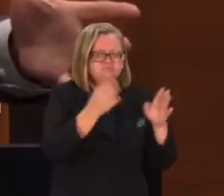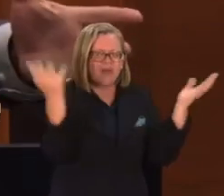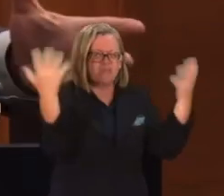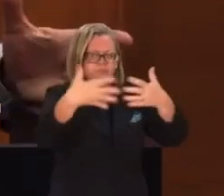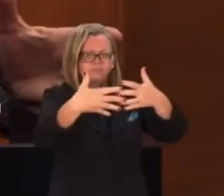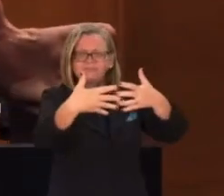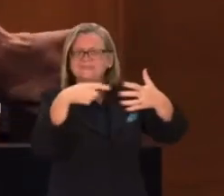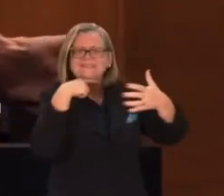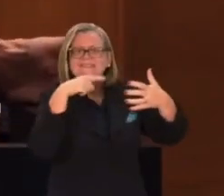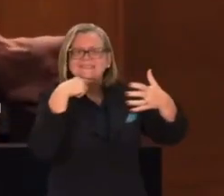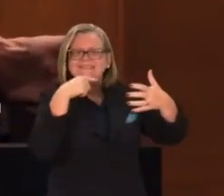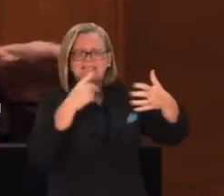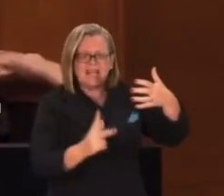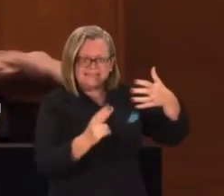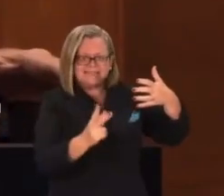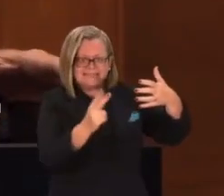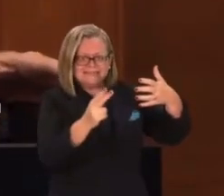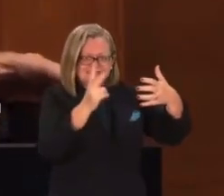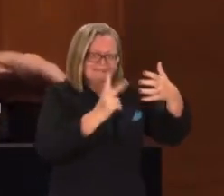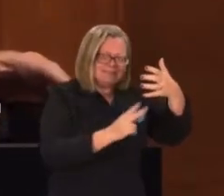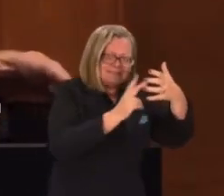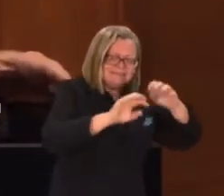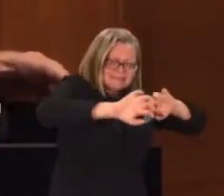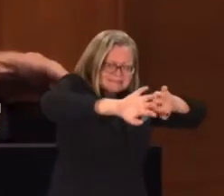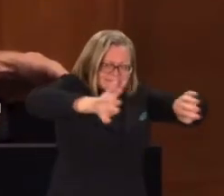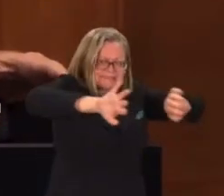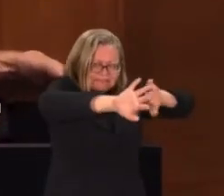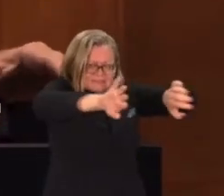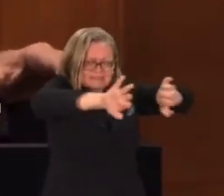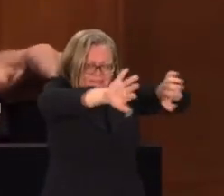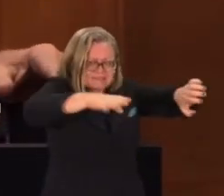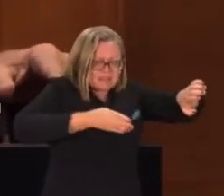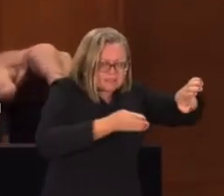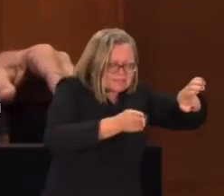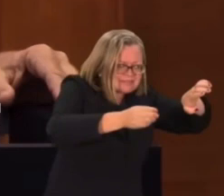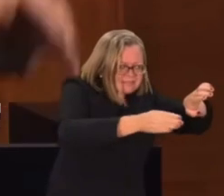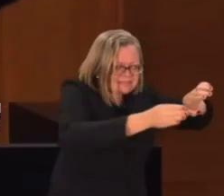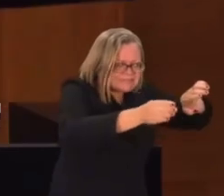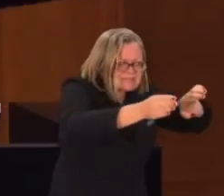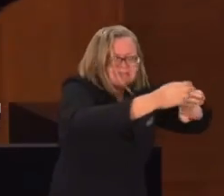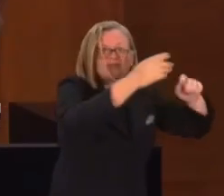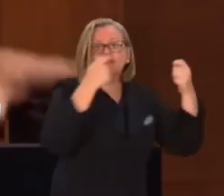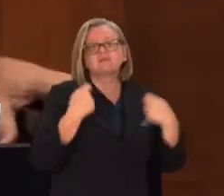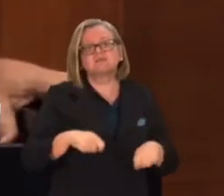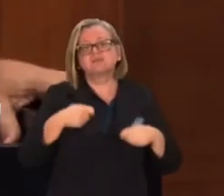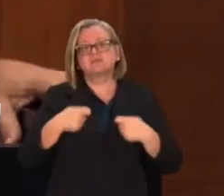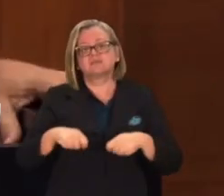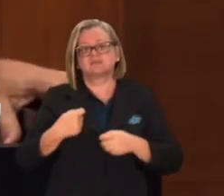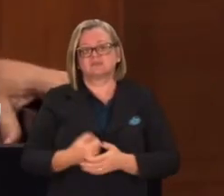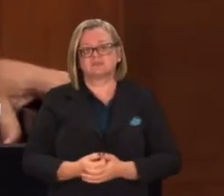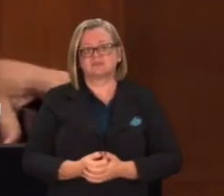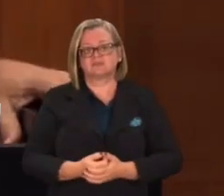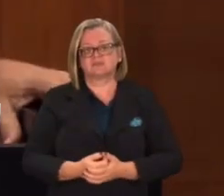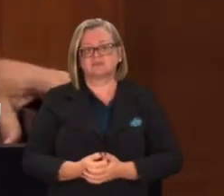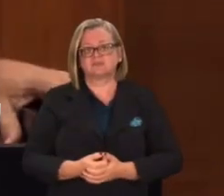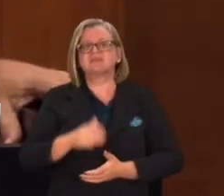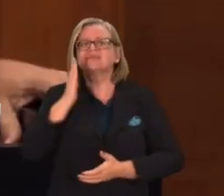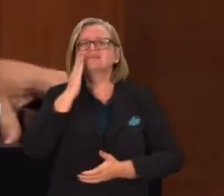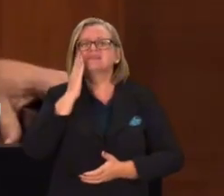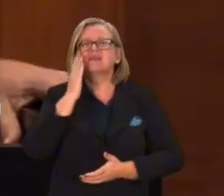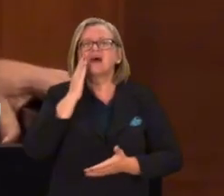limpando, ainda vai ter 90% do Pantanal que não tem acesso. Que não dá para levar. Máquina.